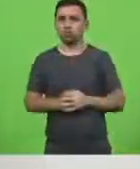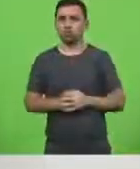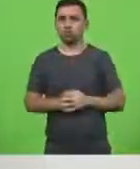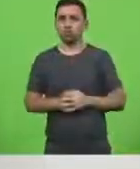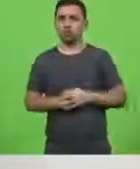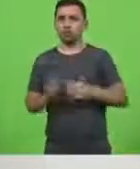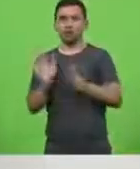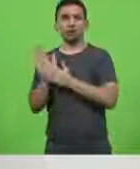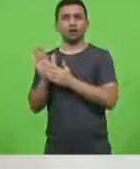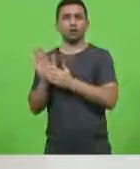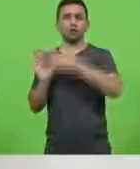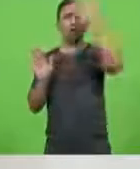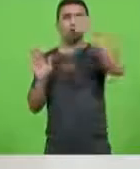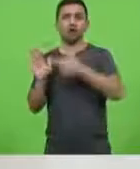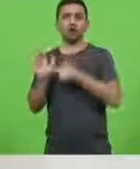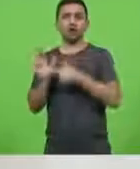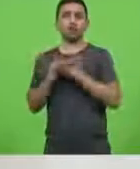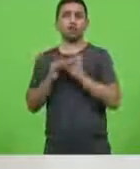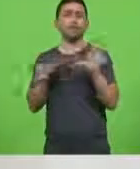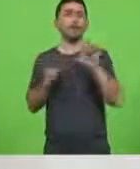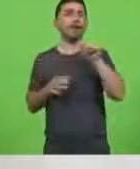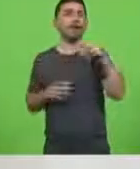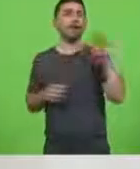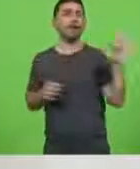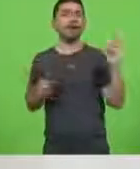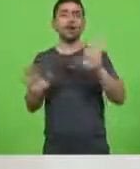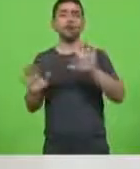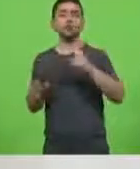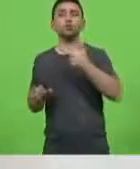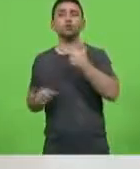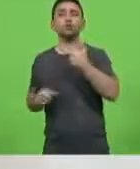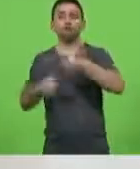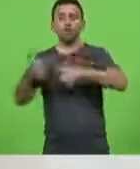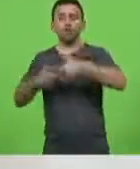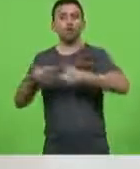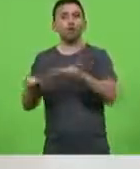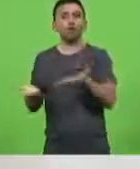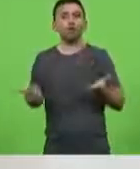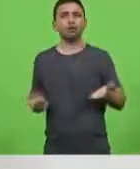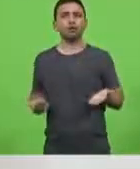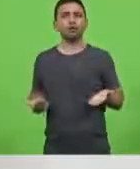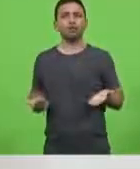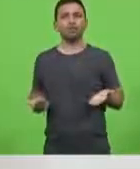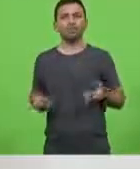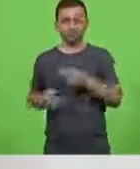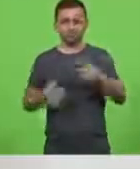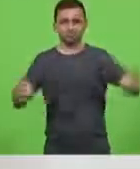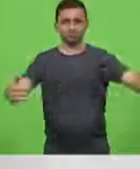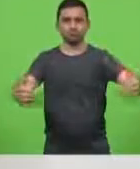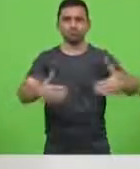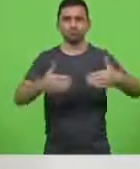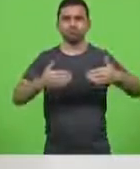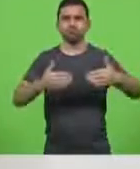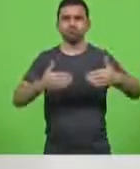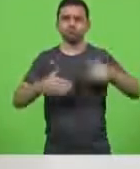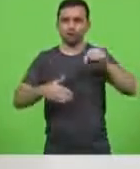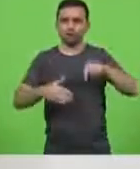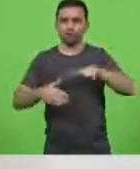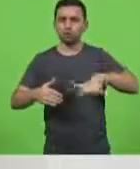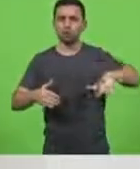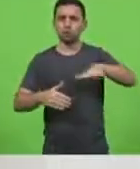empresa com autorização não pode eles pegaram para si esse mercado todo e o governo não faz nada